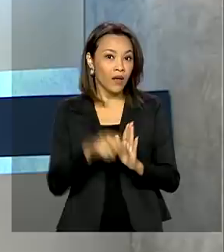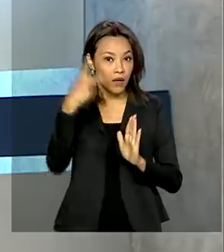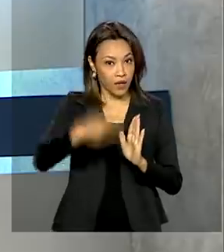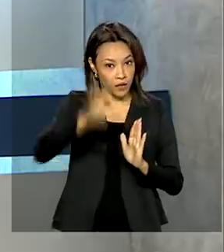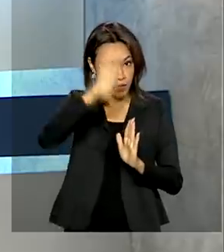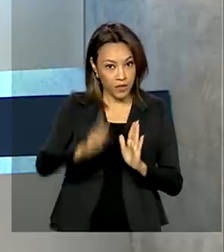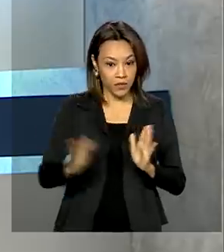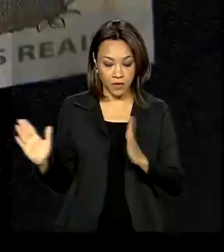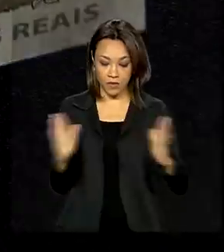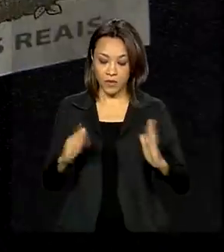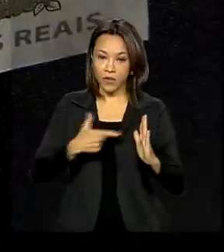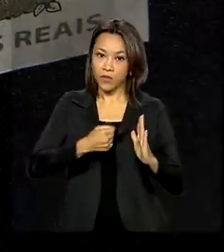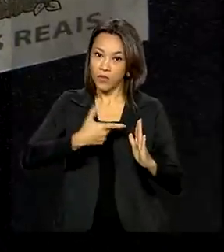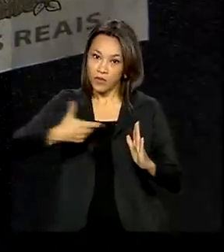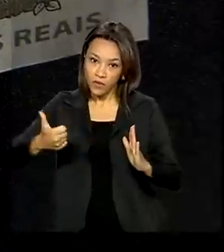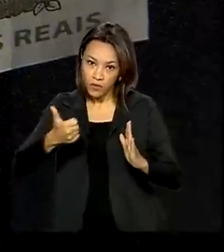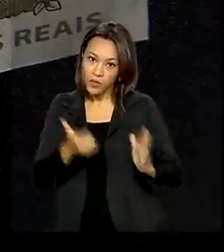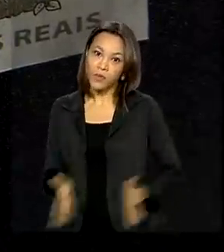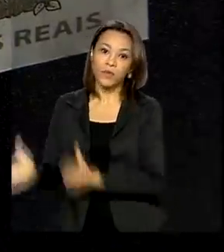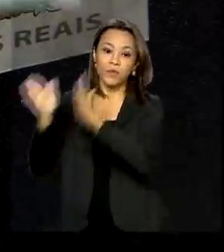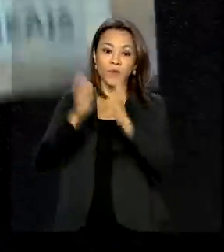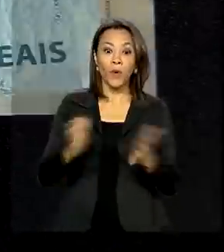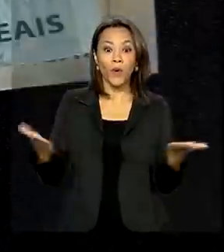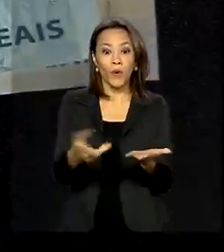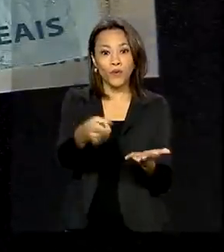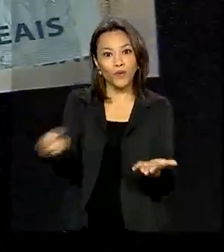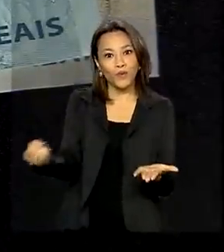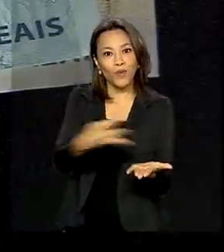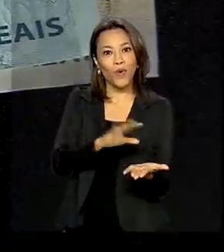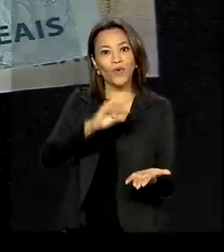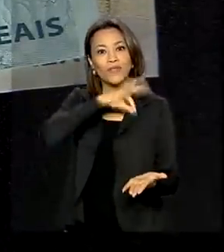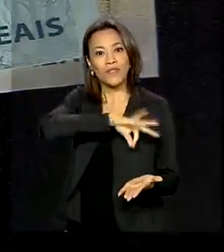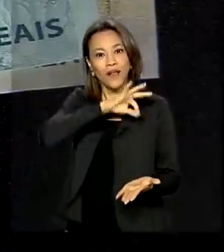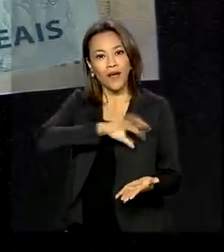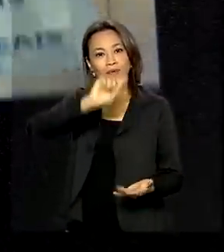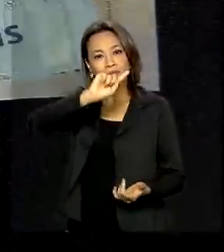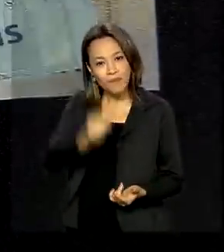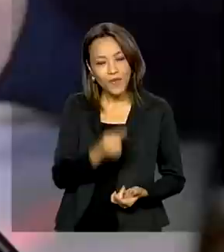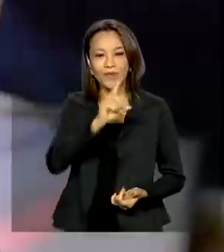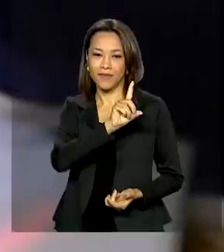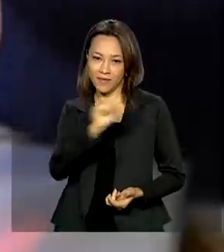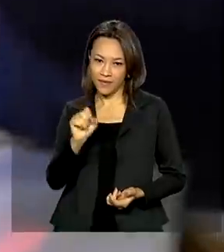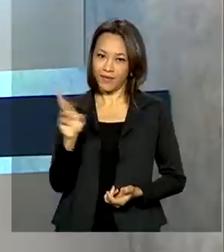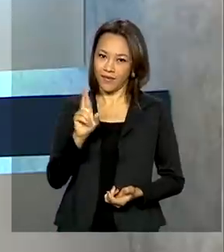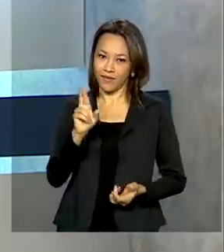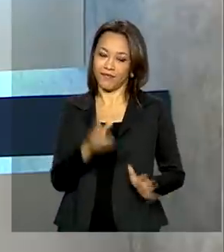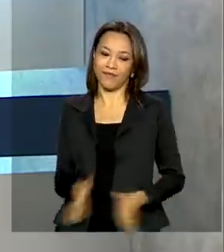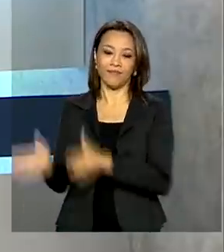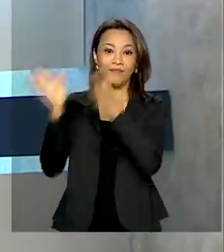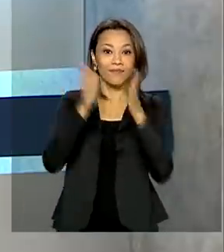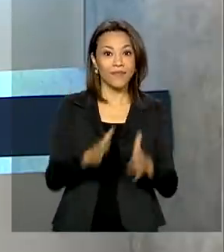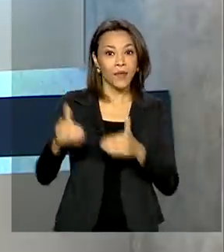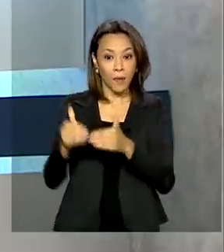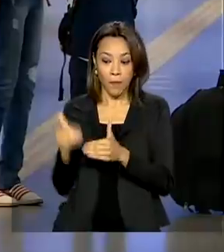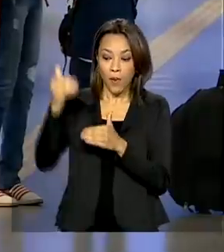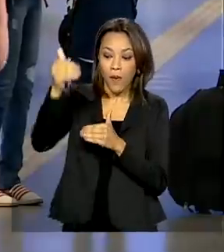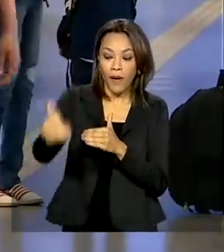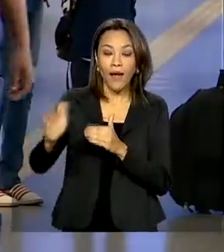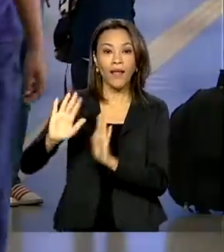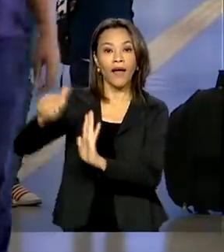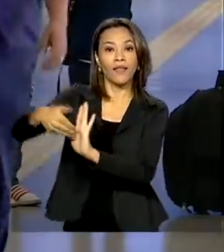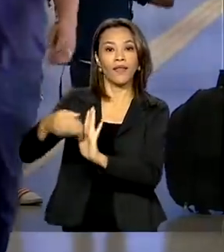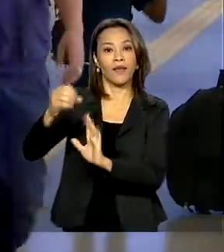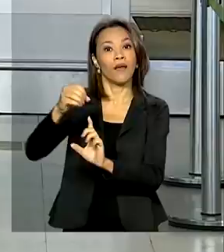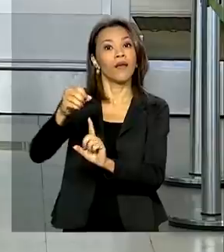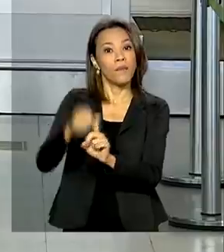de 2021. Começa a valer hoje o novo salário mínimo de R$.100. Prorrogadas até outubro deste